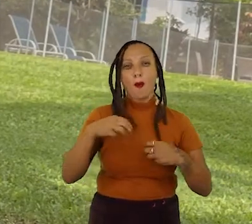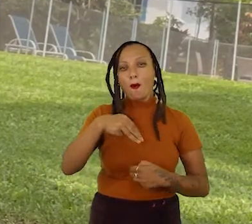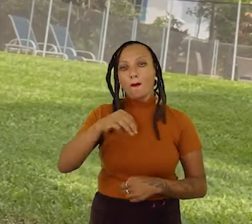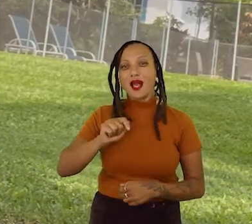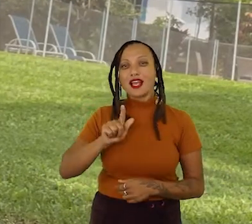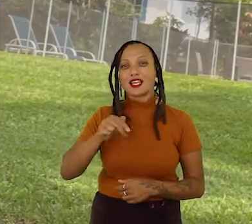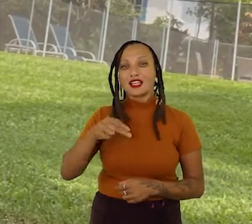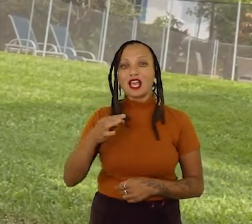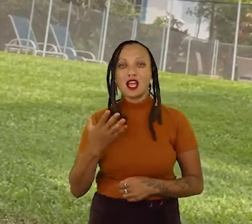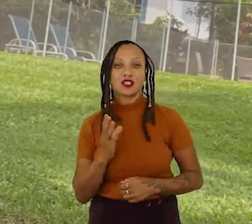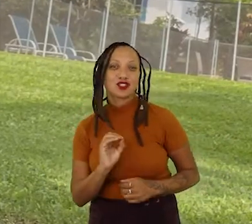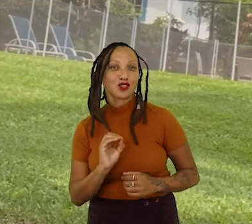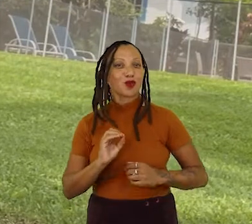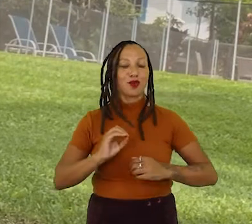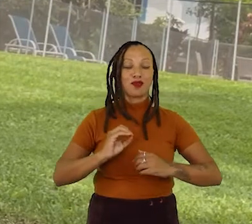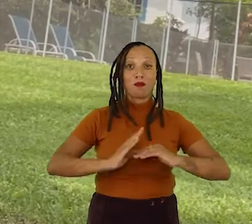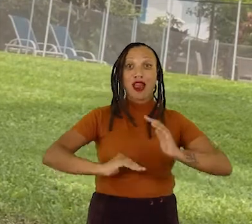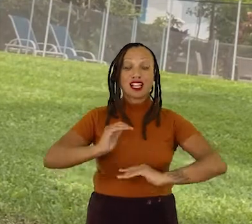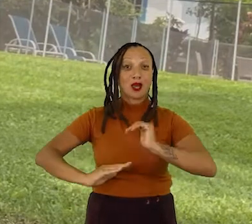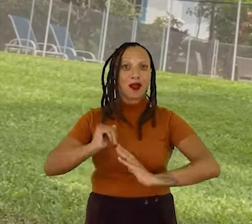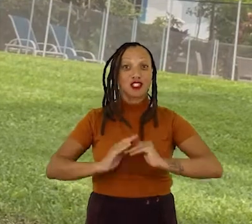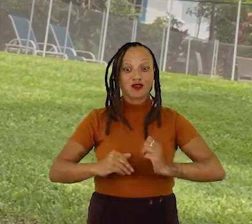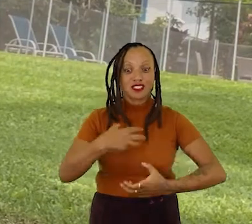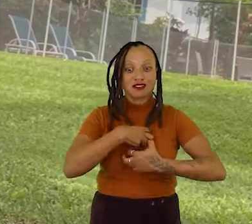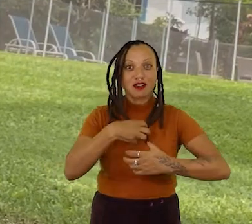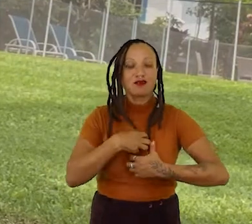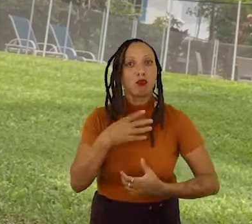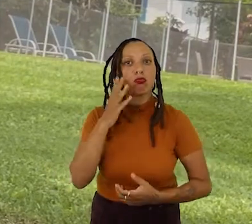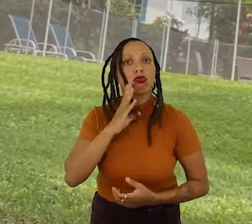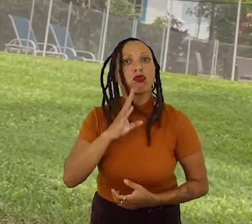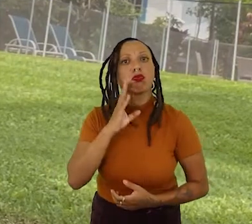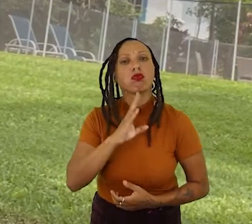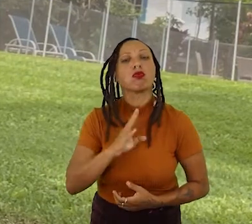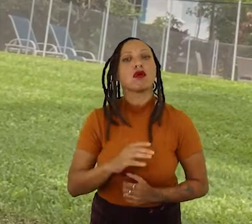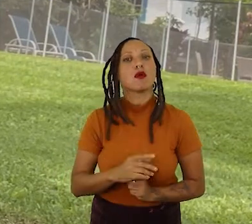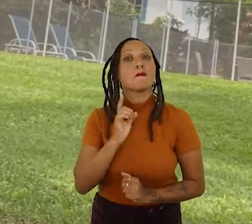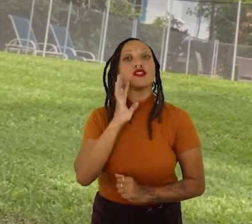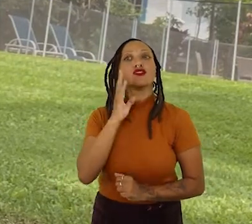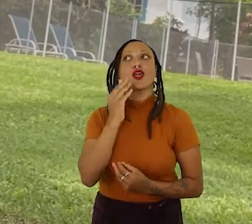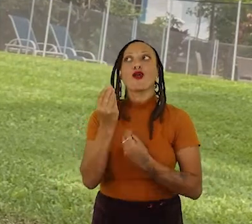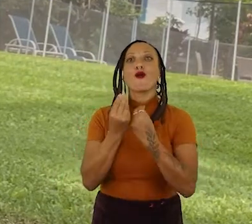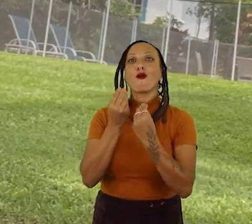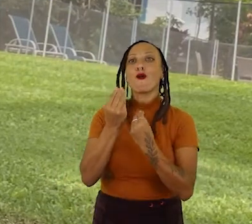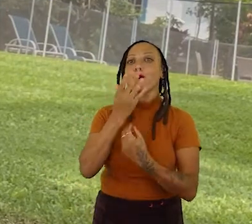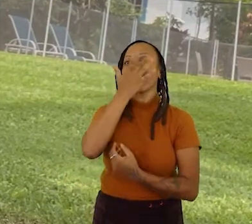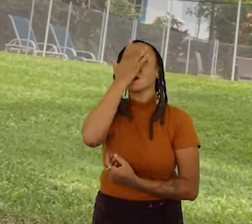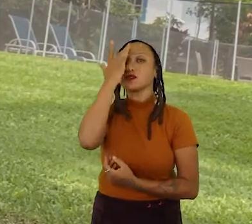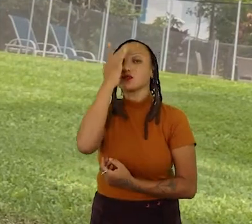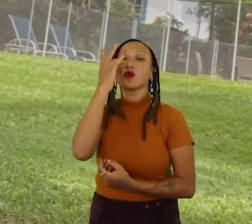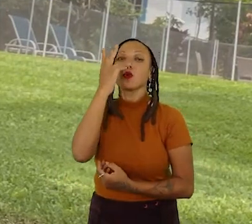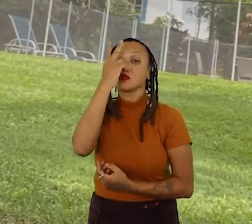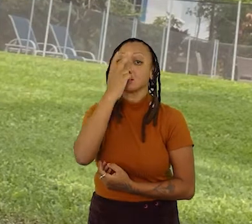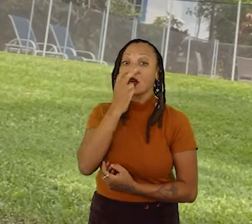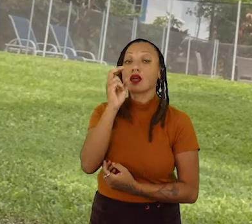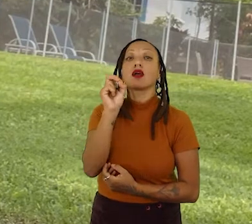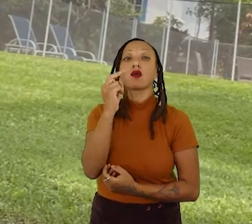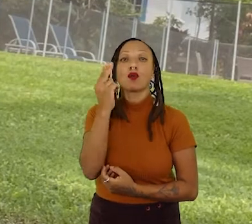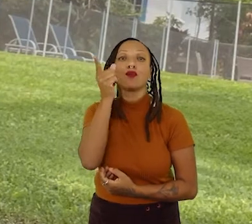na prática. Isso é muito bacana. E ali eu fiquei imaginando como seria um deficiente visual